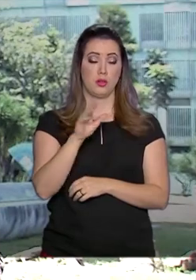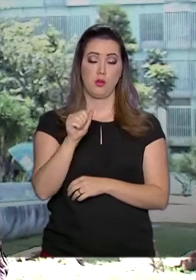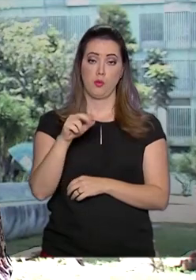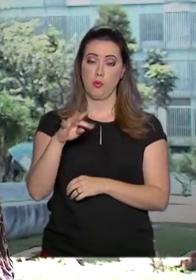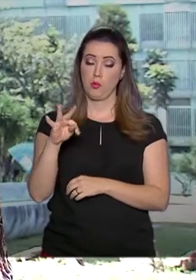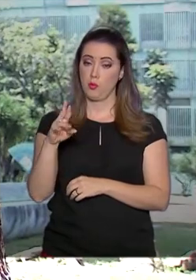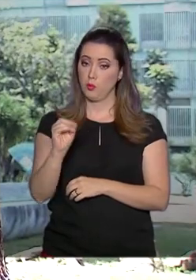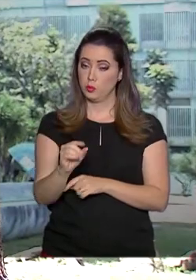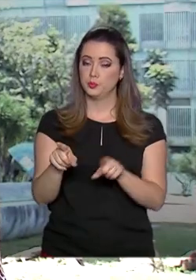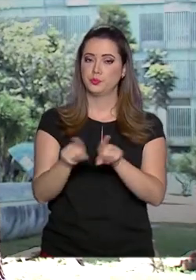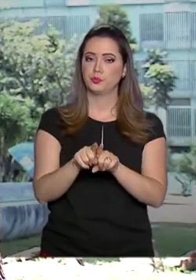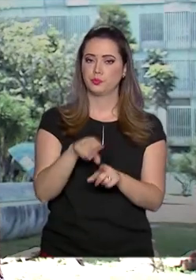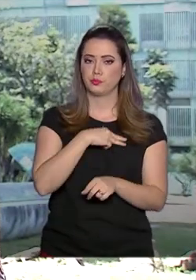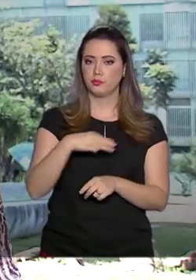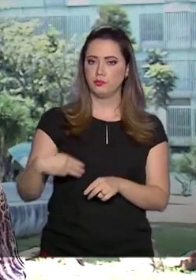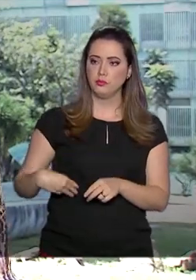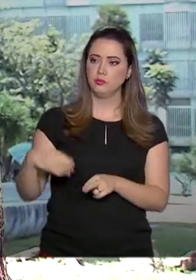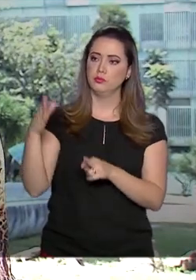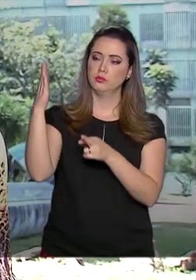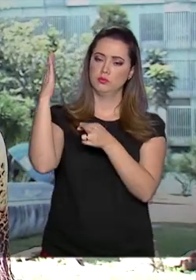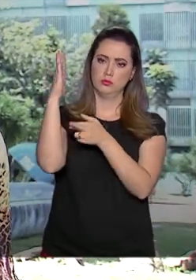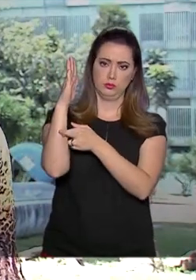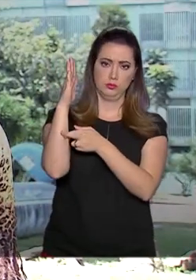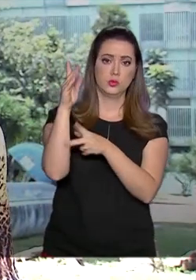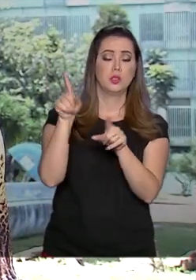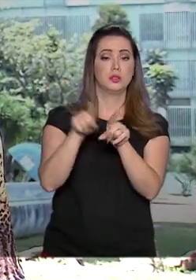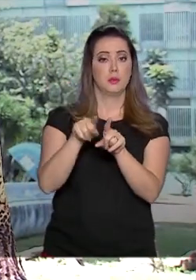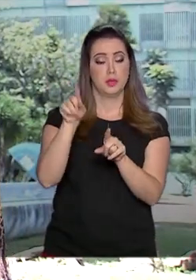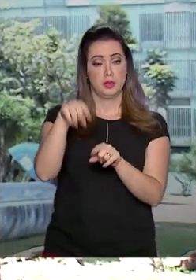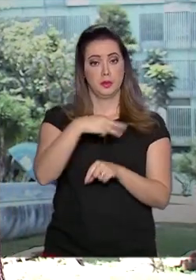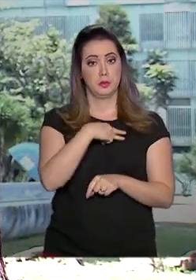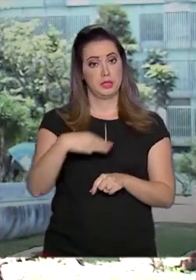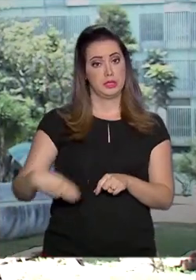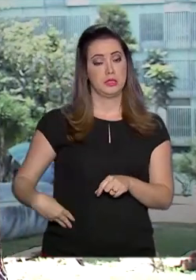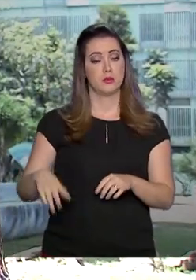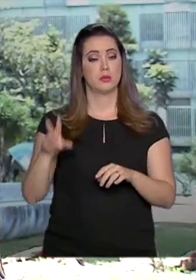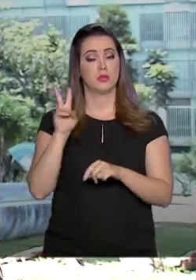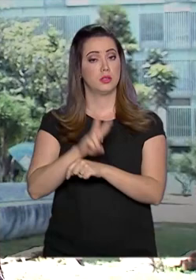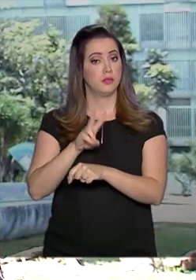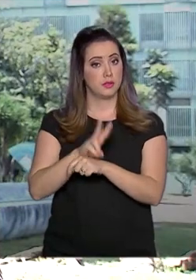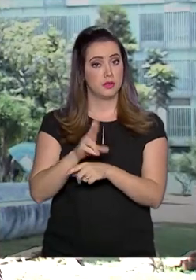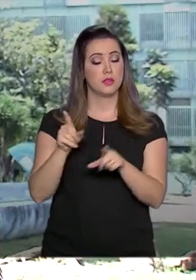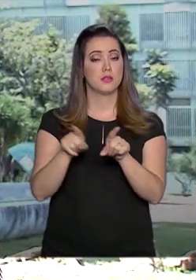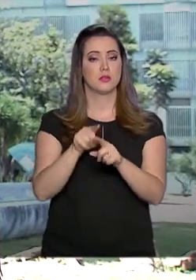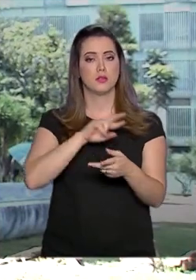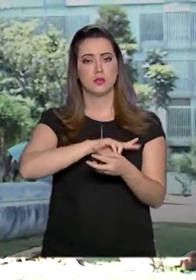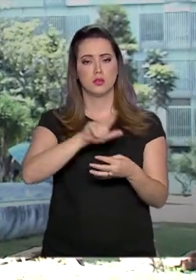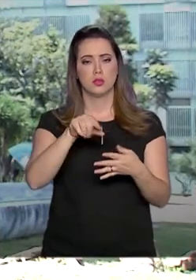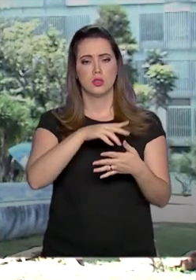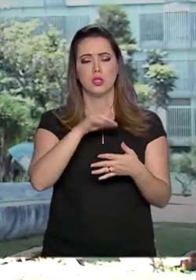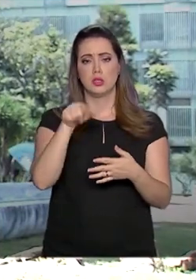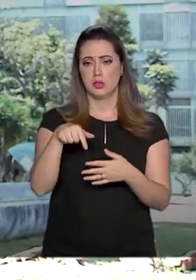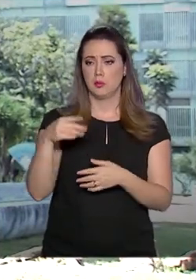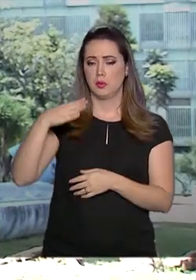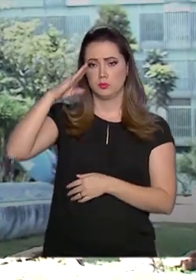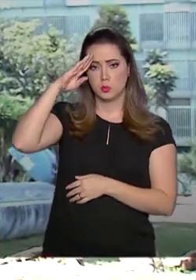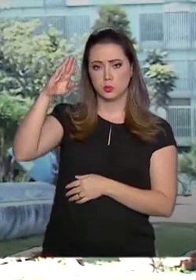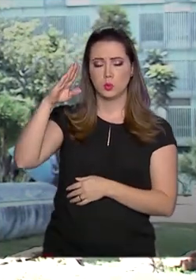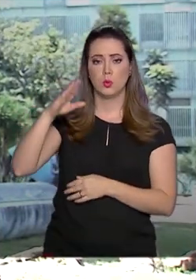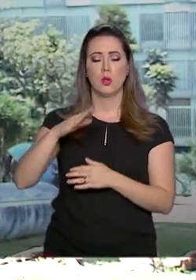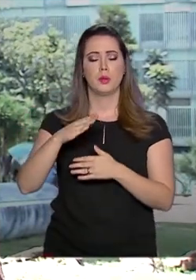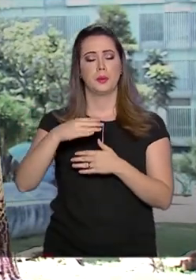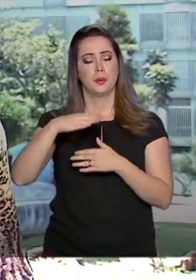das Relações Exteriores, Ernesto Araújo, o ministro da Defesa, Fernando de Azevedo e Silva e os comandantes das Forças Armadas.